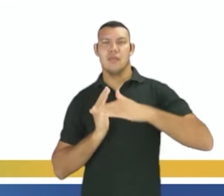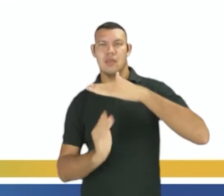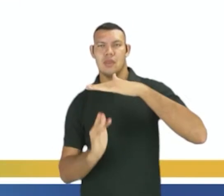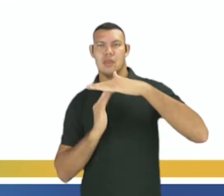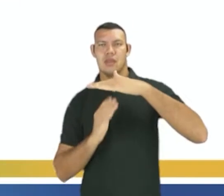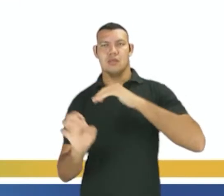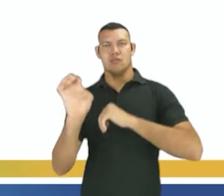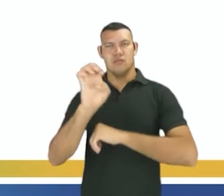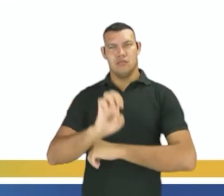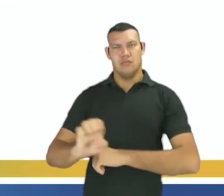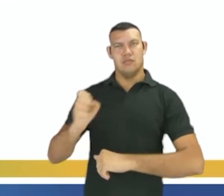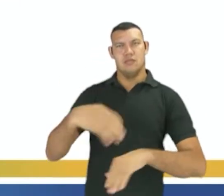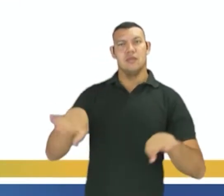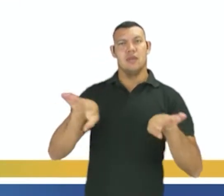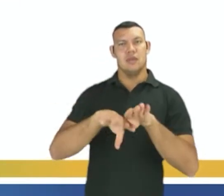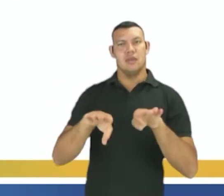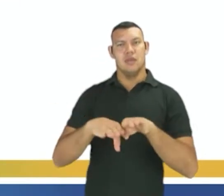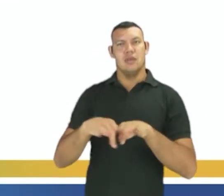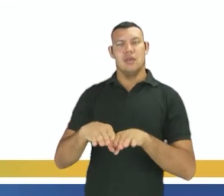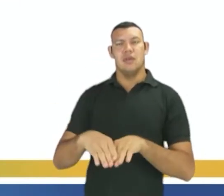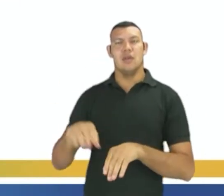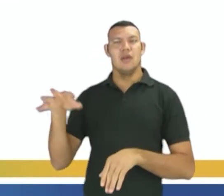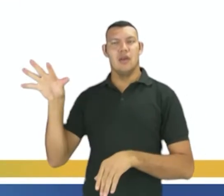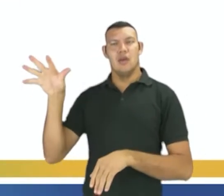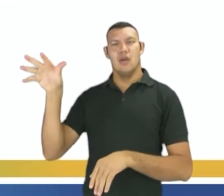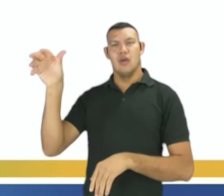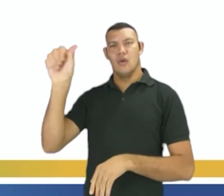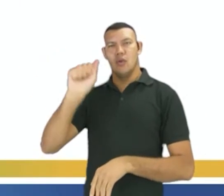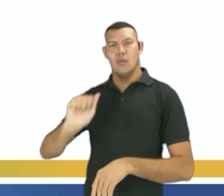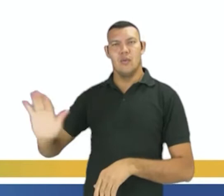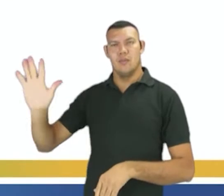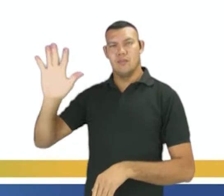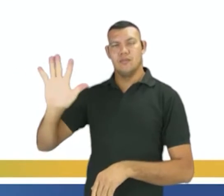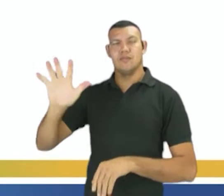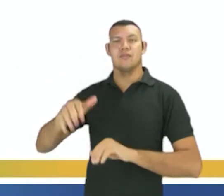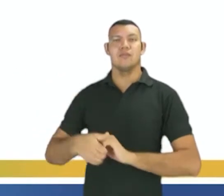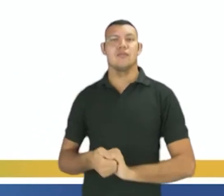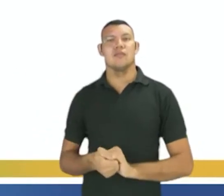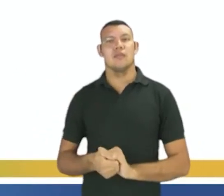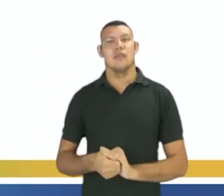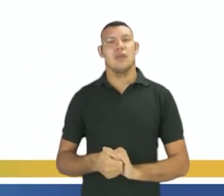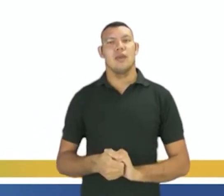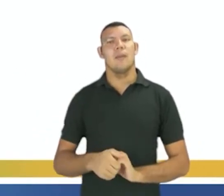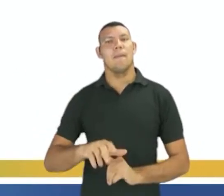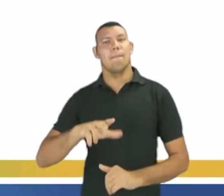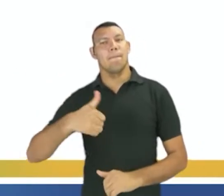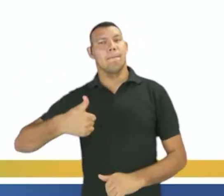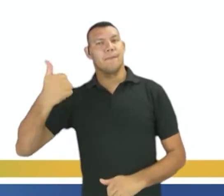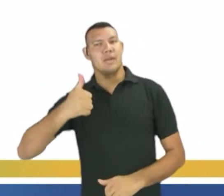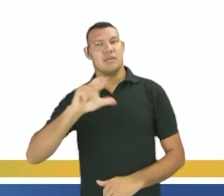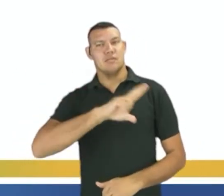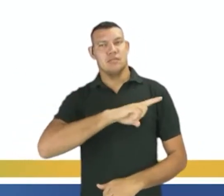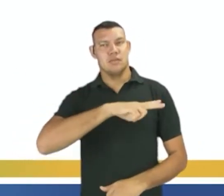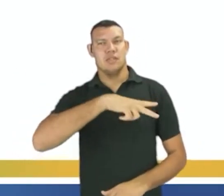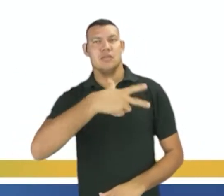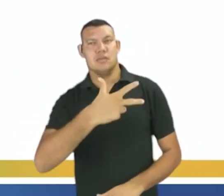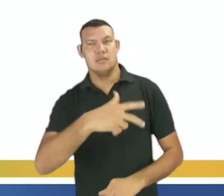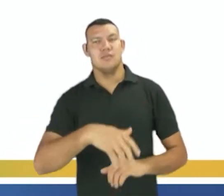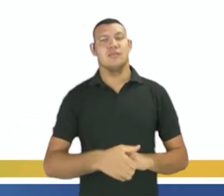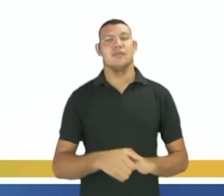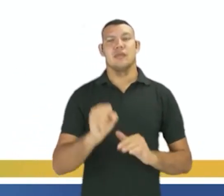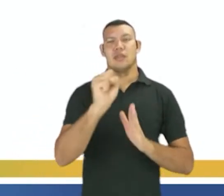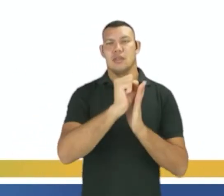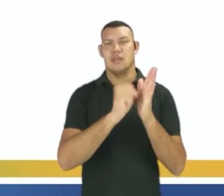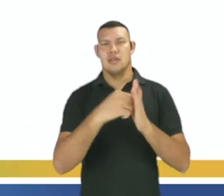asiáticos, que os primeiros europeus a chegar ao Brasil foram os portugueses. Mais tarde, por volta do século XIX, o governo